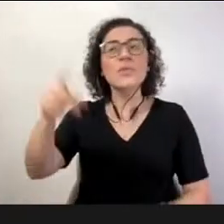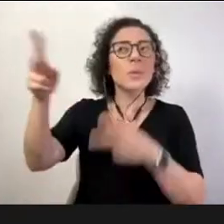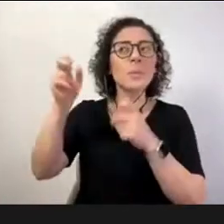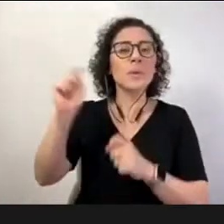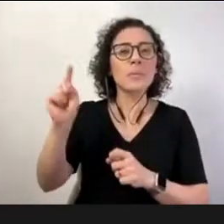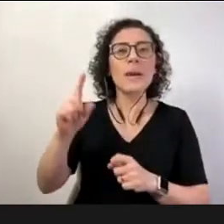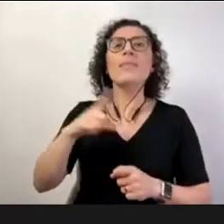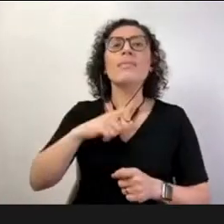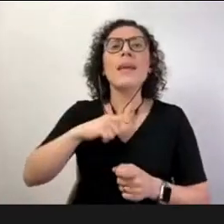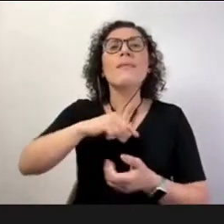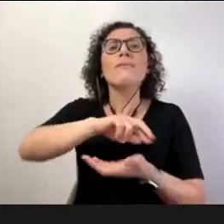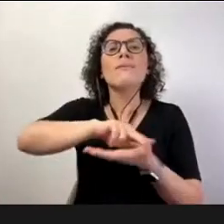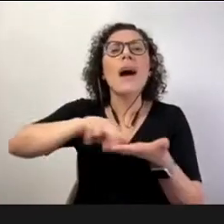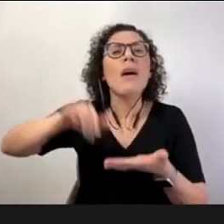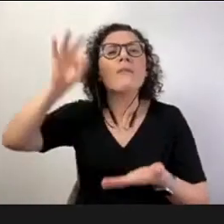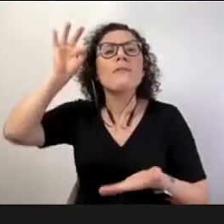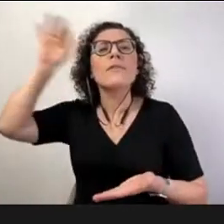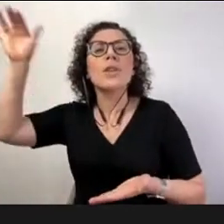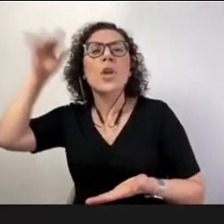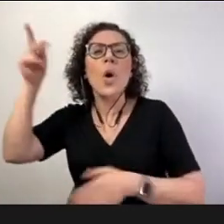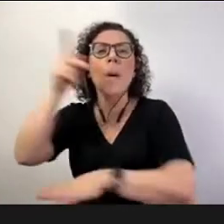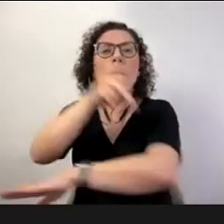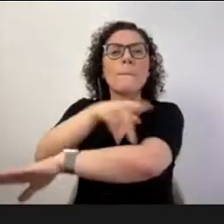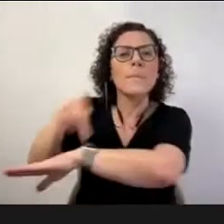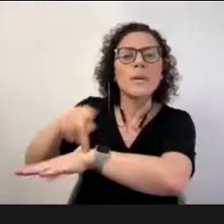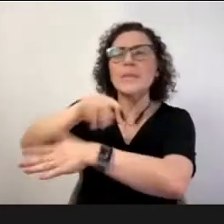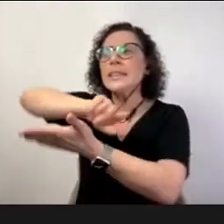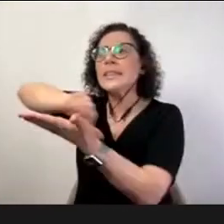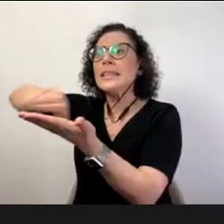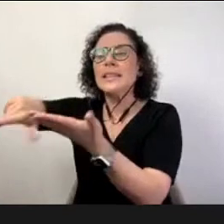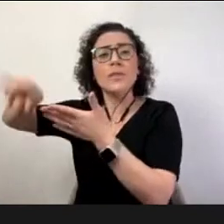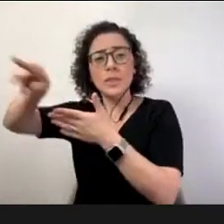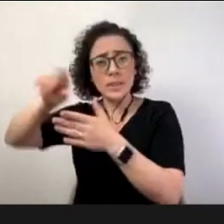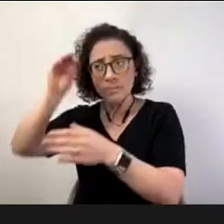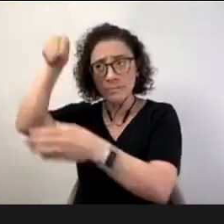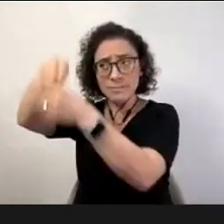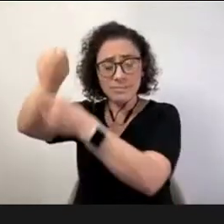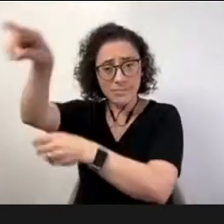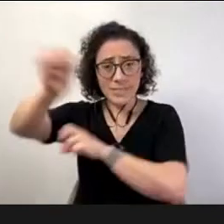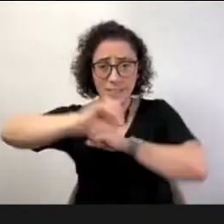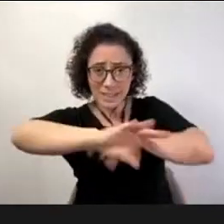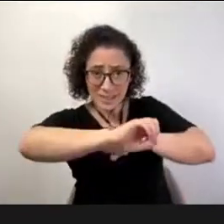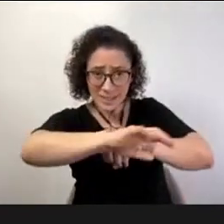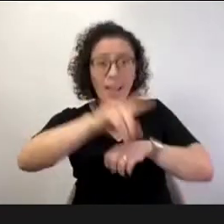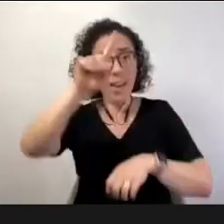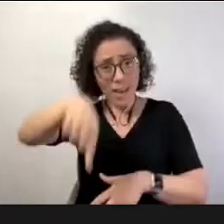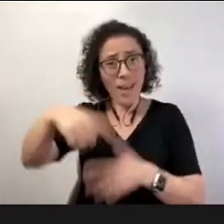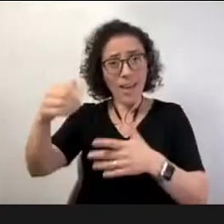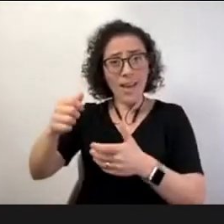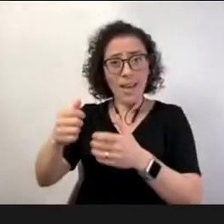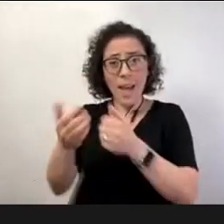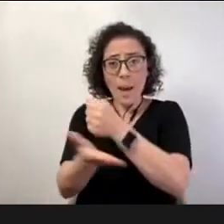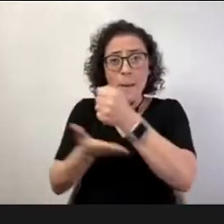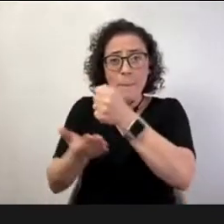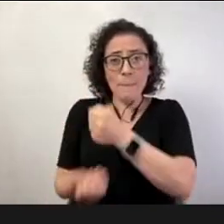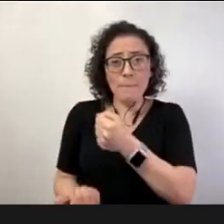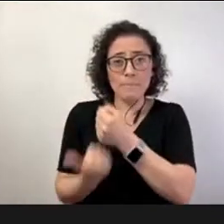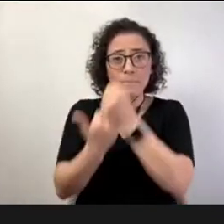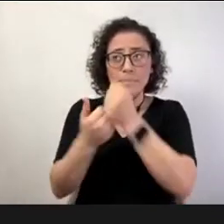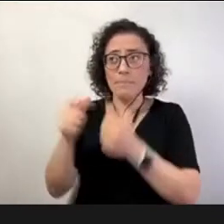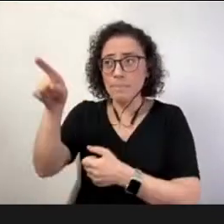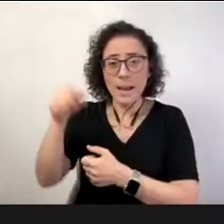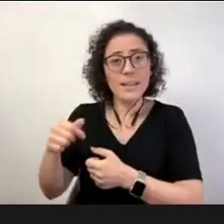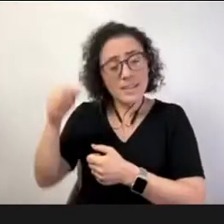essa gente está toda na sua sala está toda na sua sala e por isso é muito importante nós fazermos esta ligação